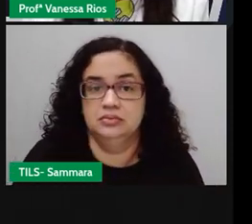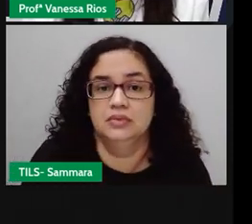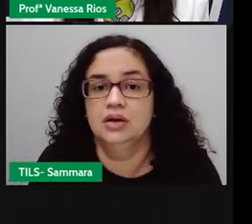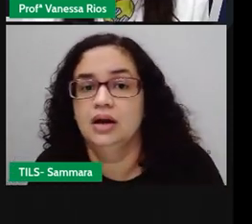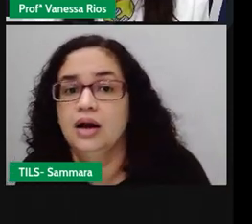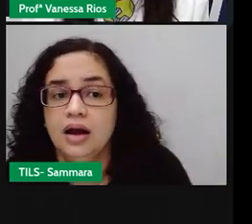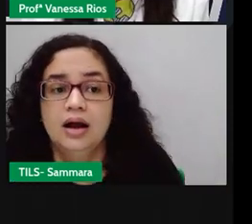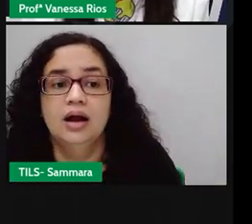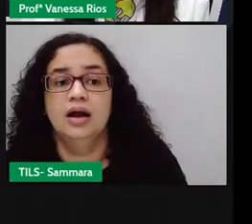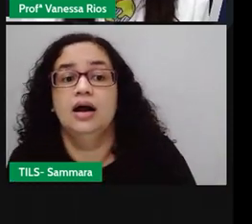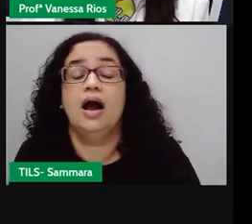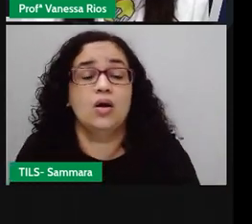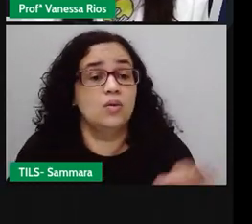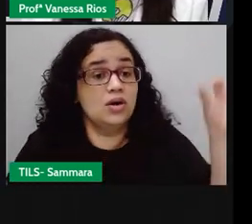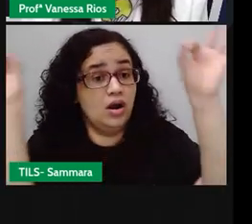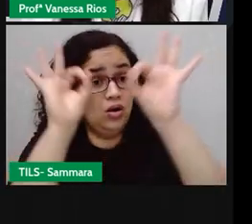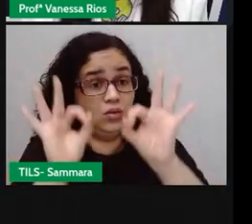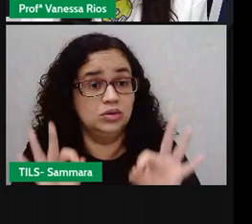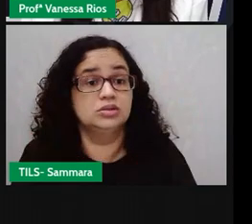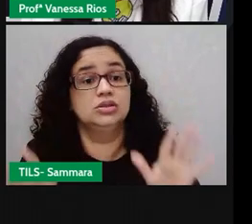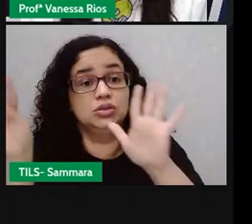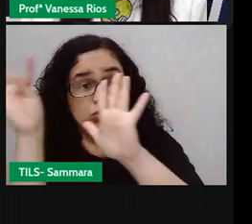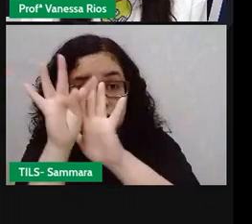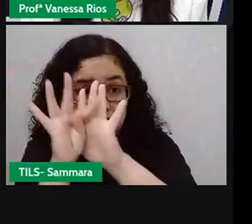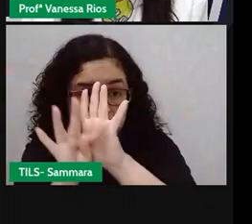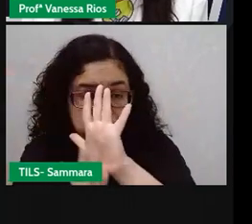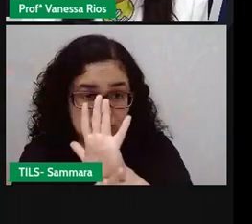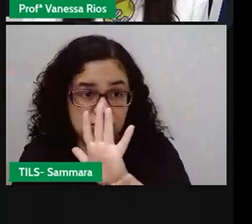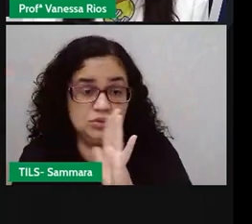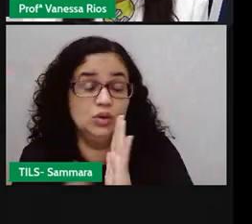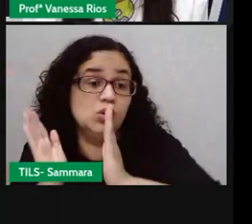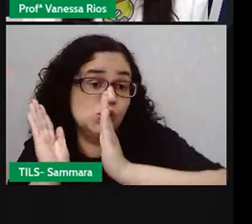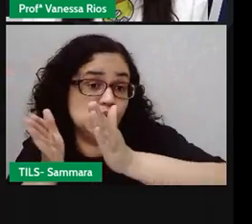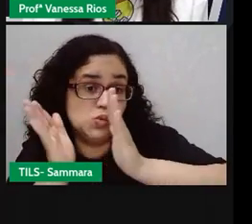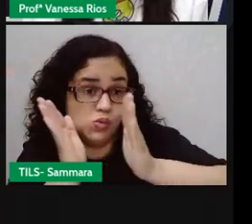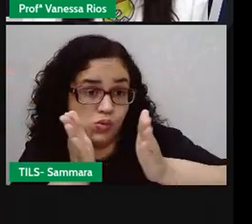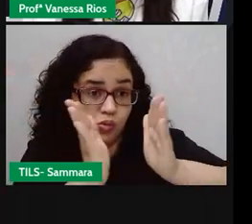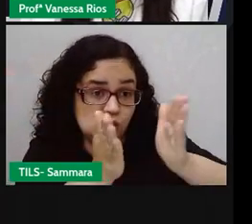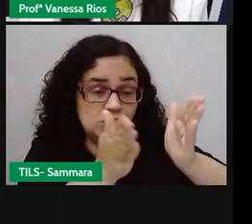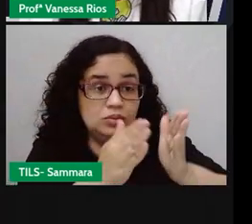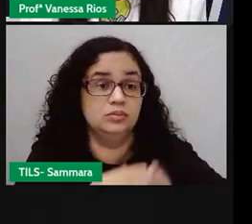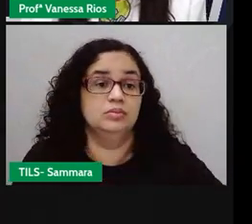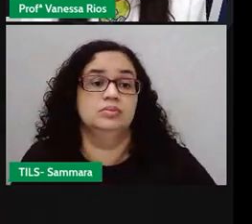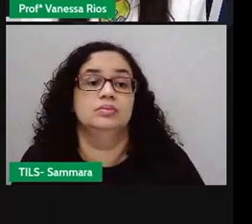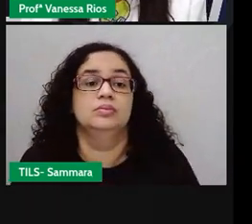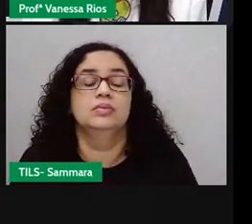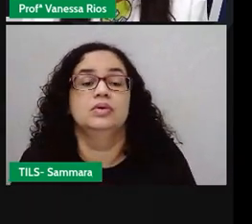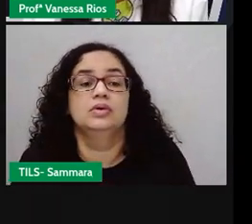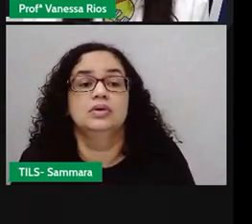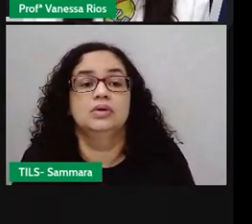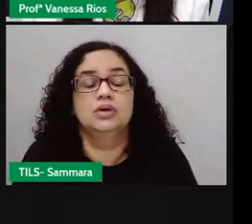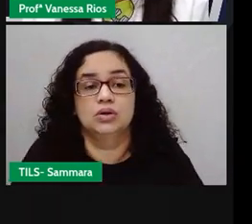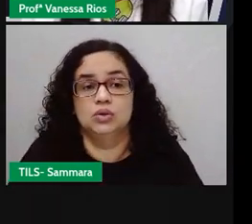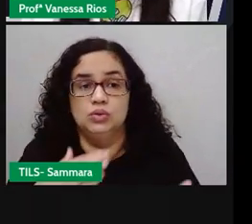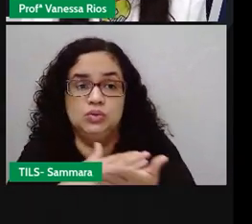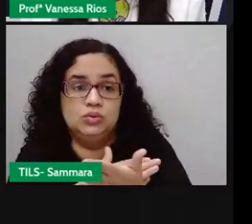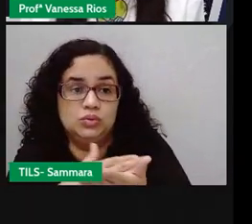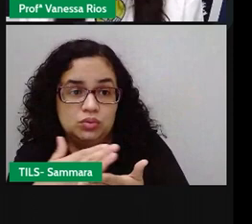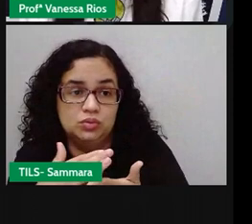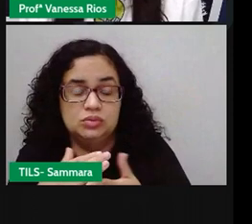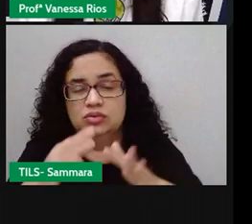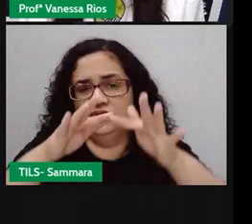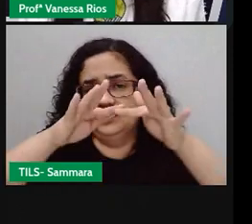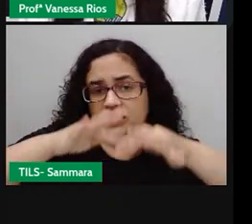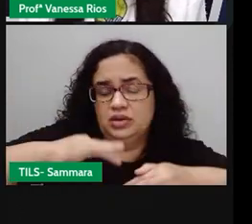Mas aí se a gente for organizar o texto, né? Colocar todos esses trechos que estão fora da ordem. O início está lá no